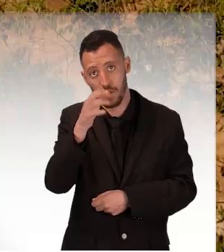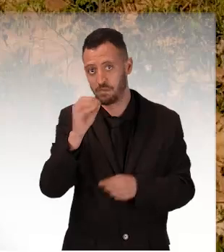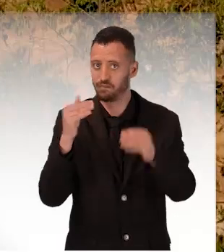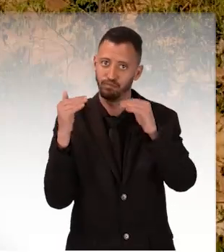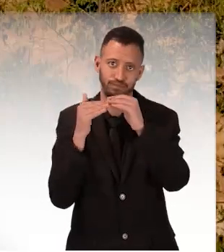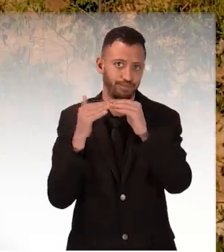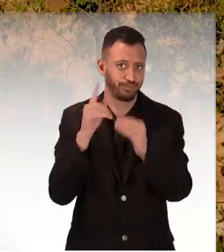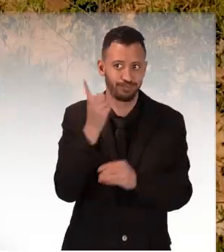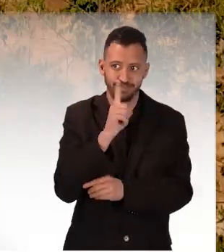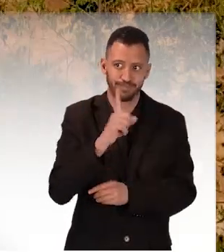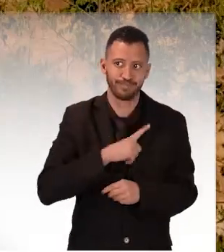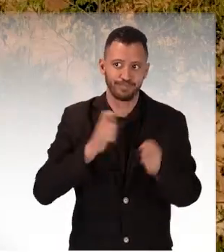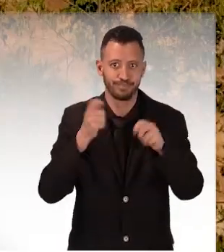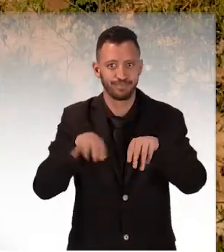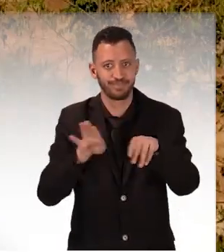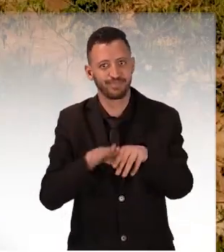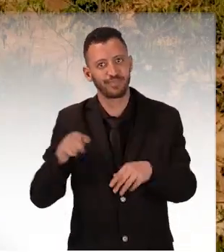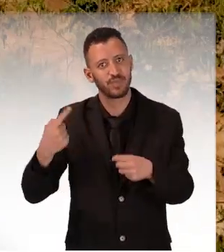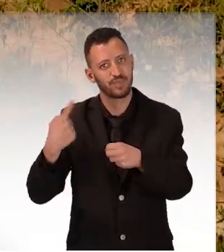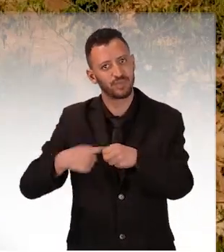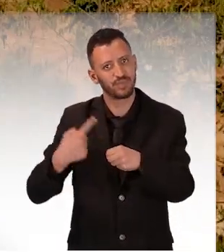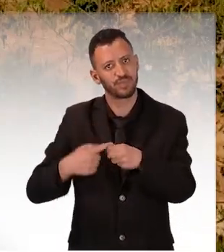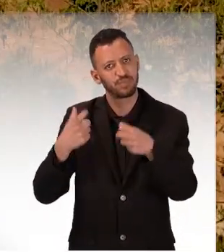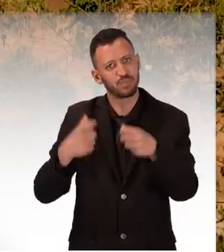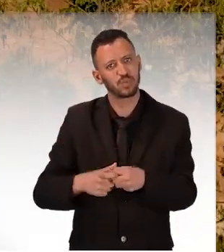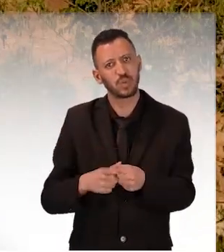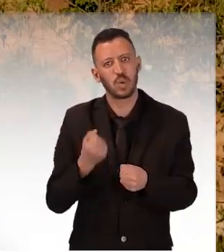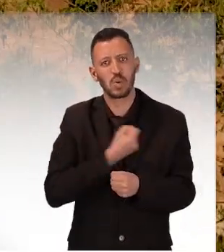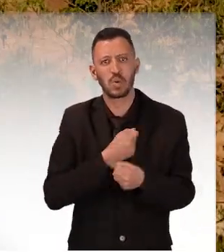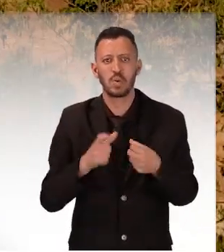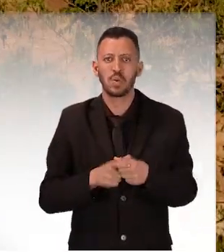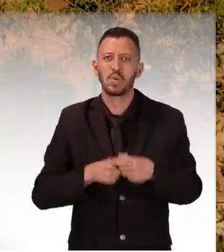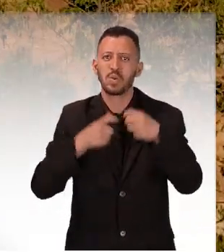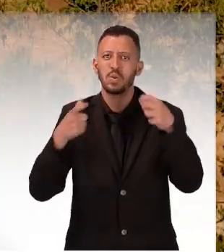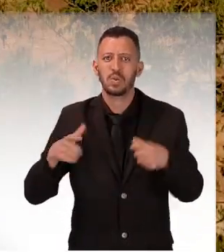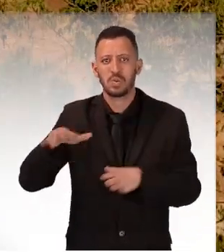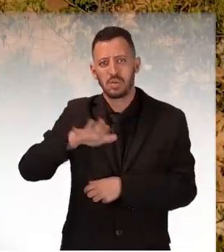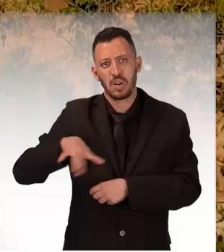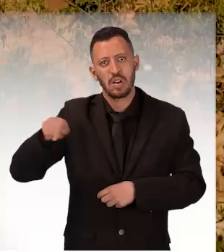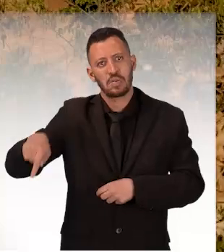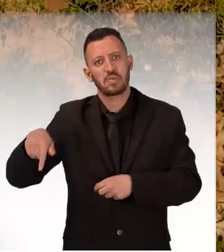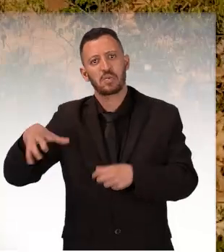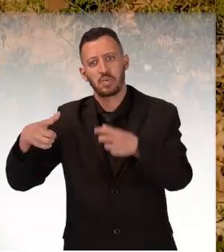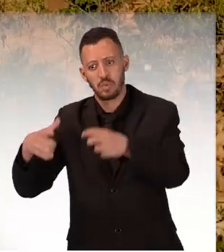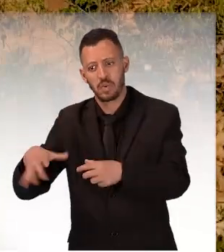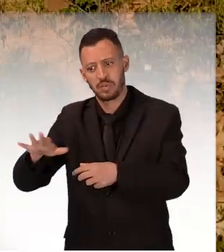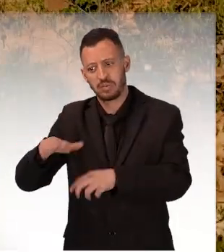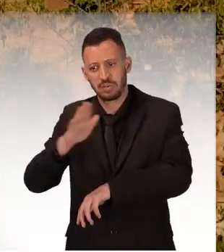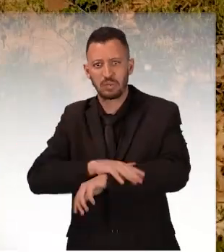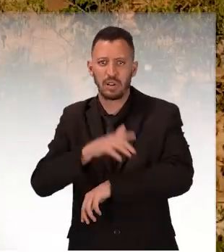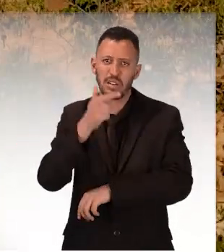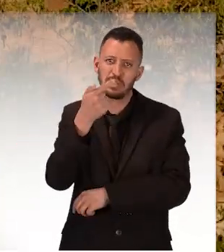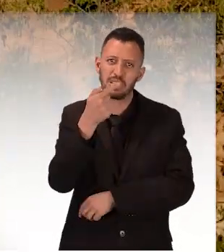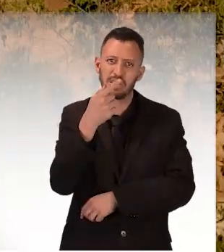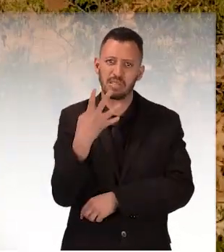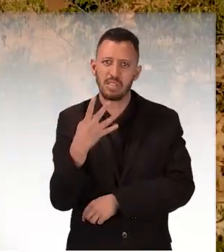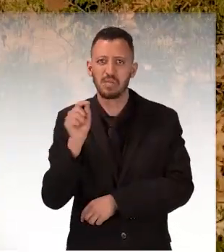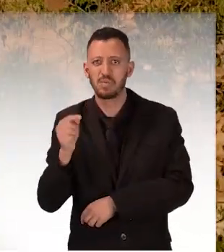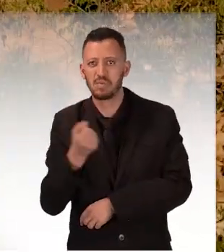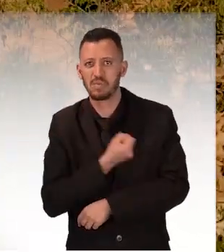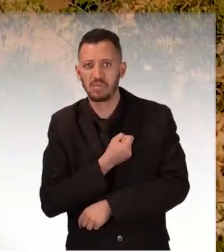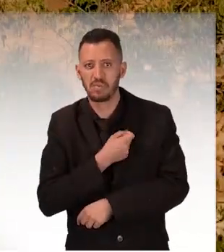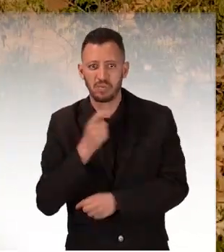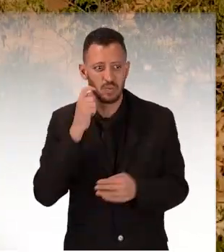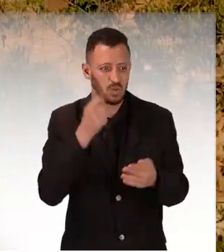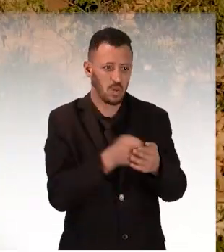licenças de mineração ativas. É uma das cidades com o maior número de sítios arqueológicos de Minas Gerais. São 74, de